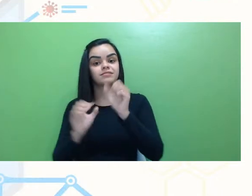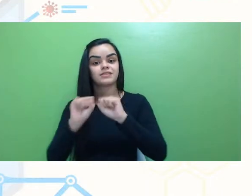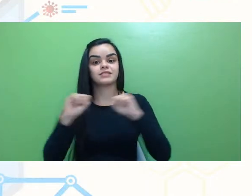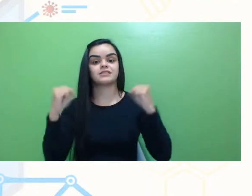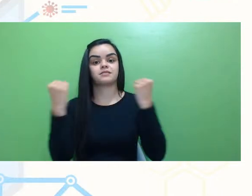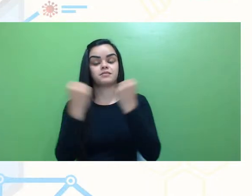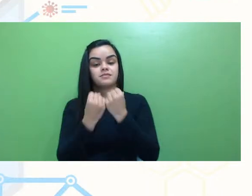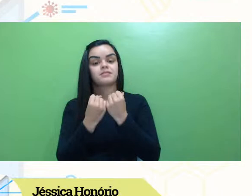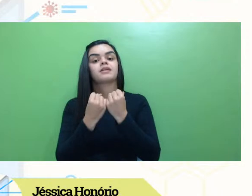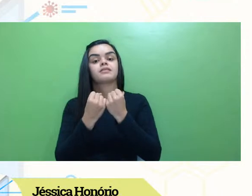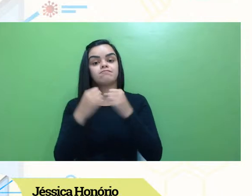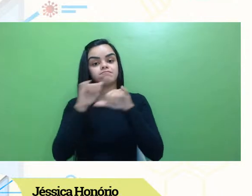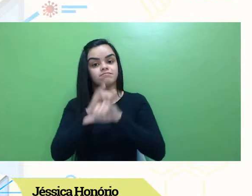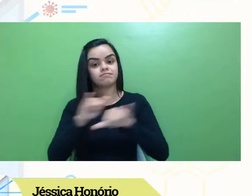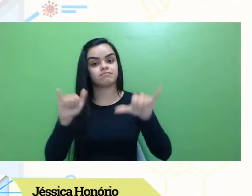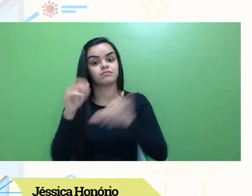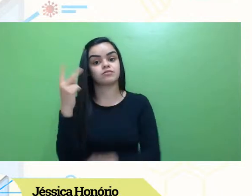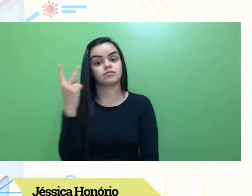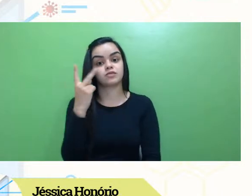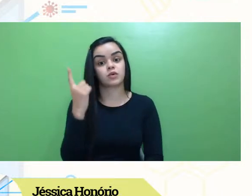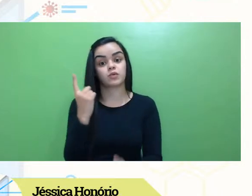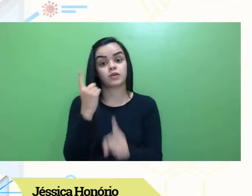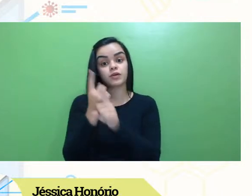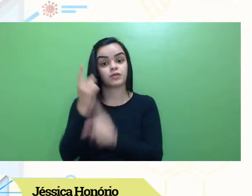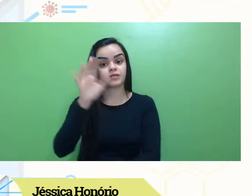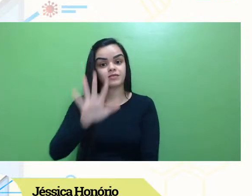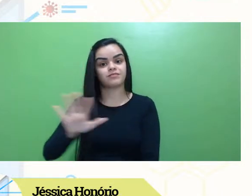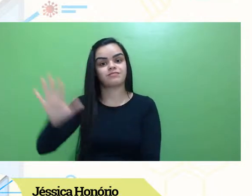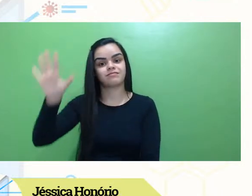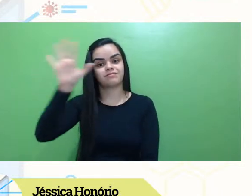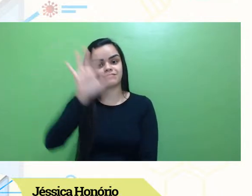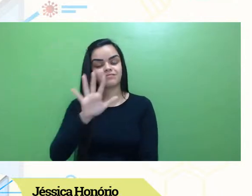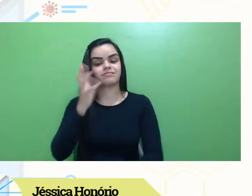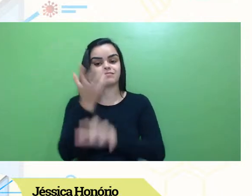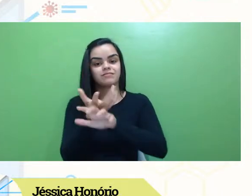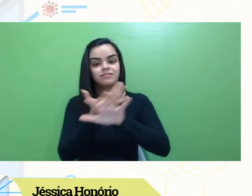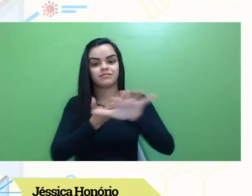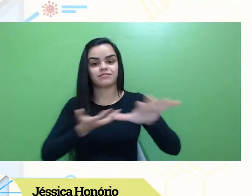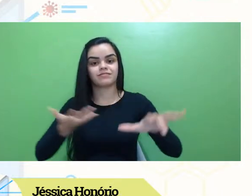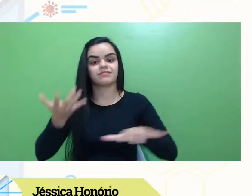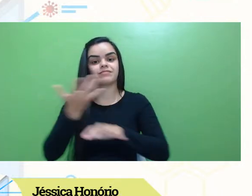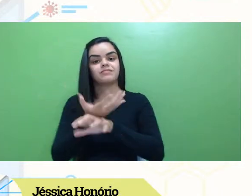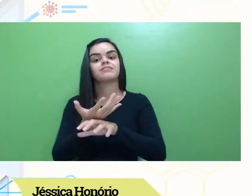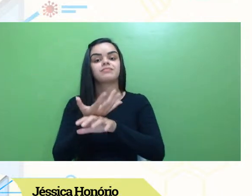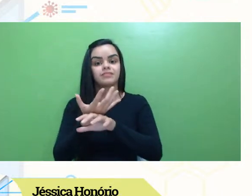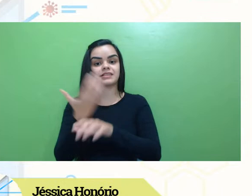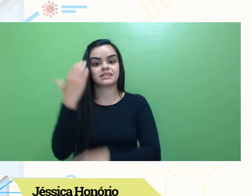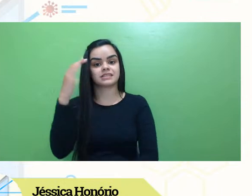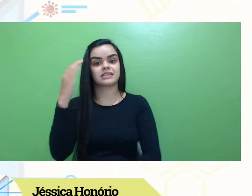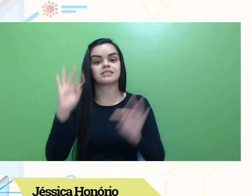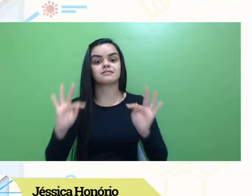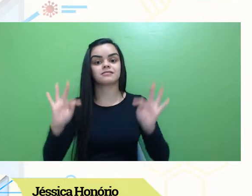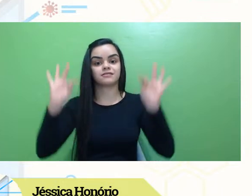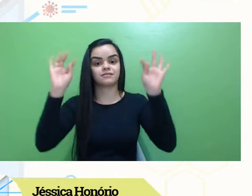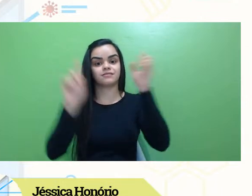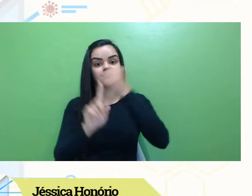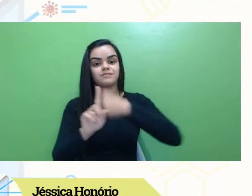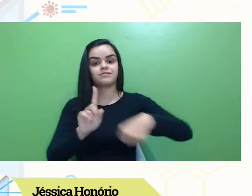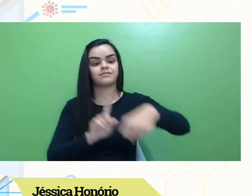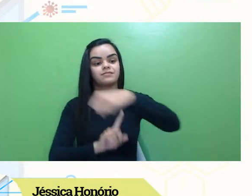de lançamento do 2º Encontro Nacional Interdisciplinar em Ciência, Tecnologia e Sociedade.